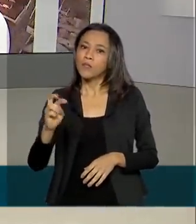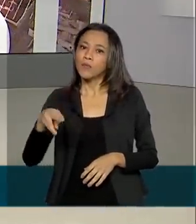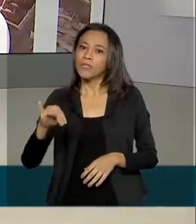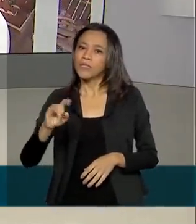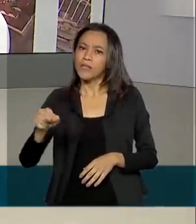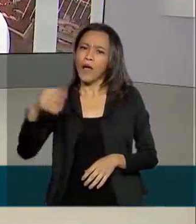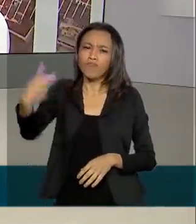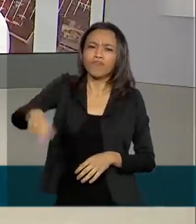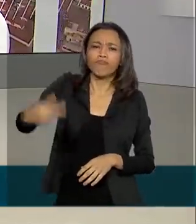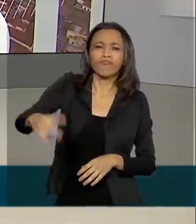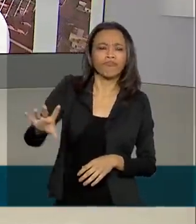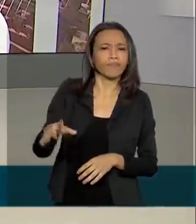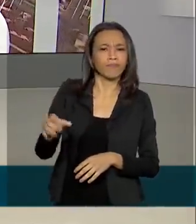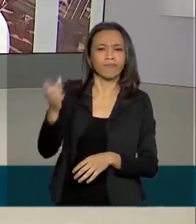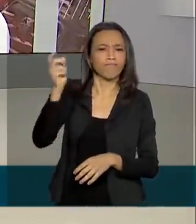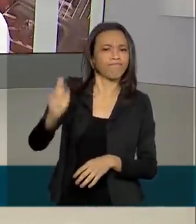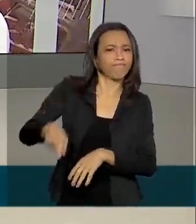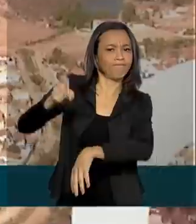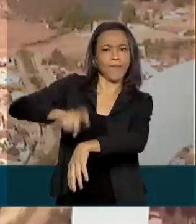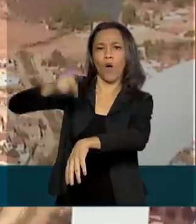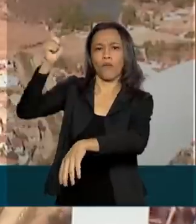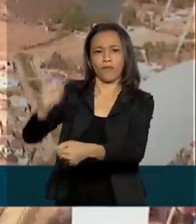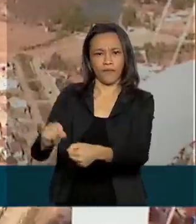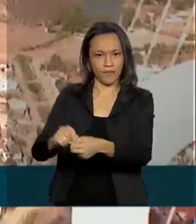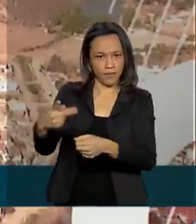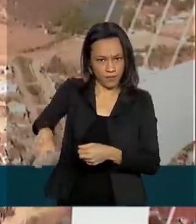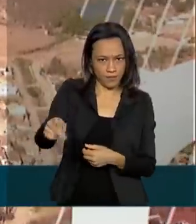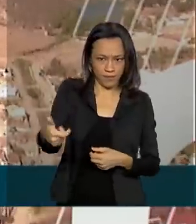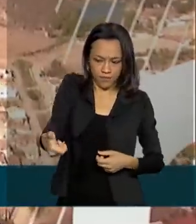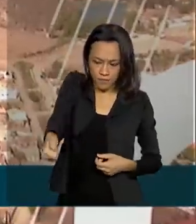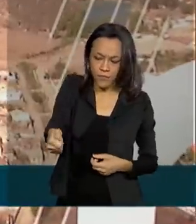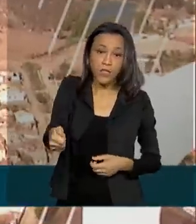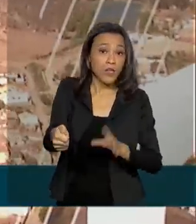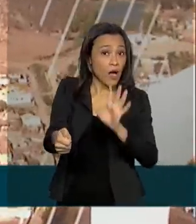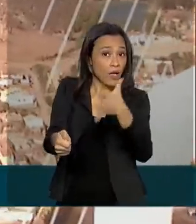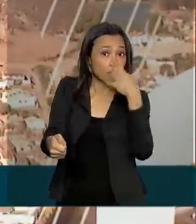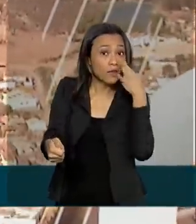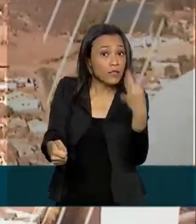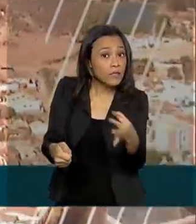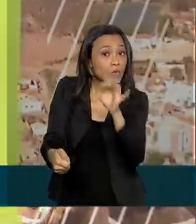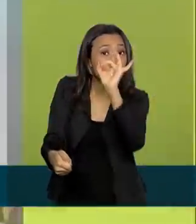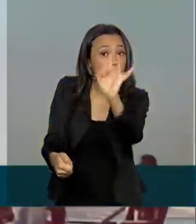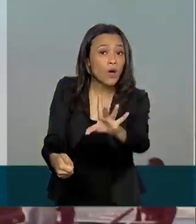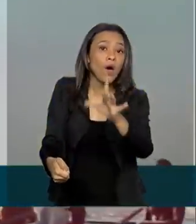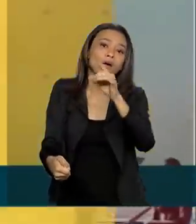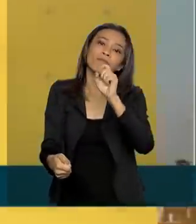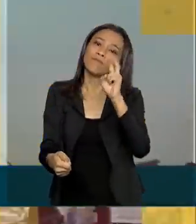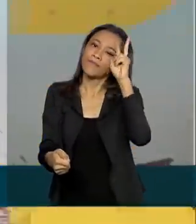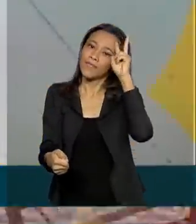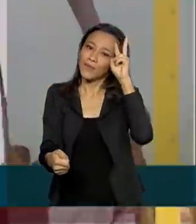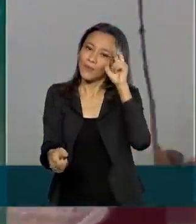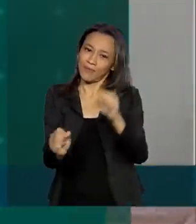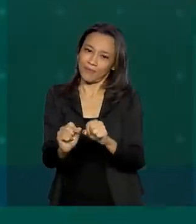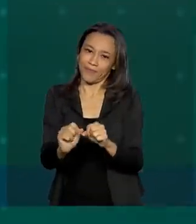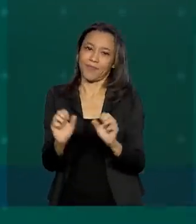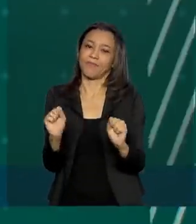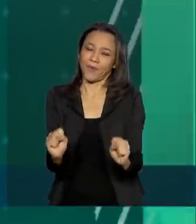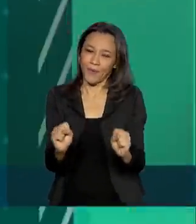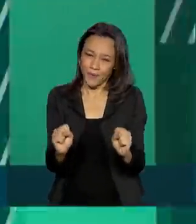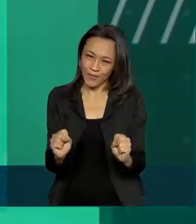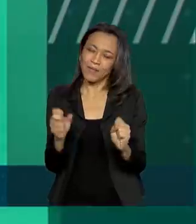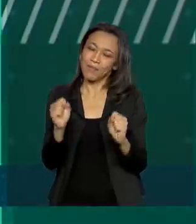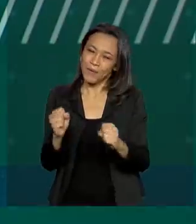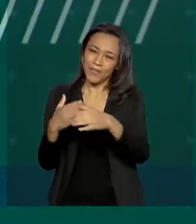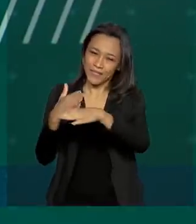automaticamente em todos os canais. Mas olha, atenção, você só pode fazer esse procedimento a partir de segunda-feira. Sintonize o